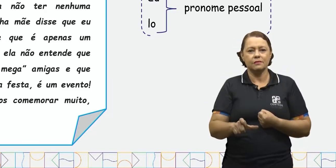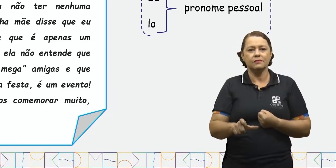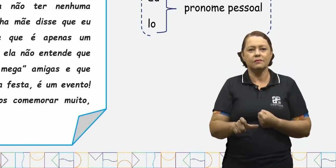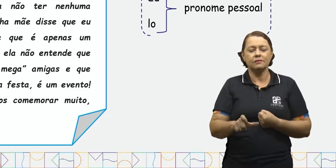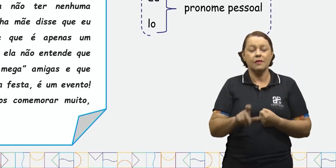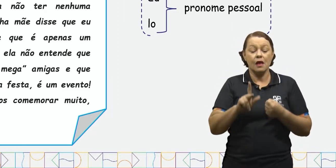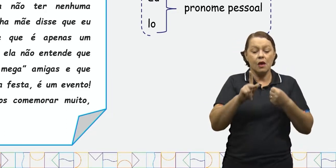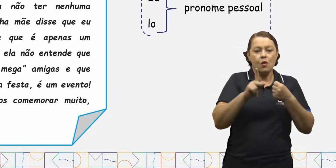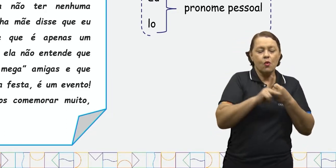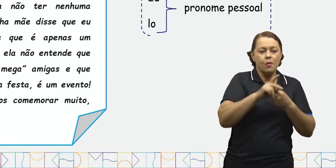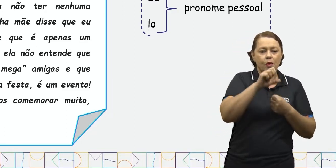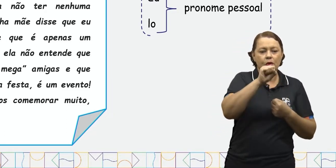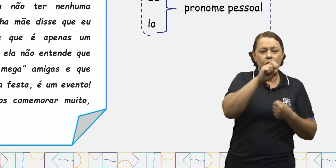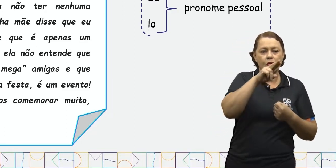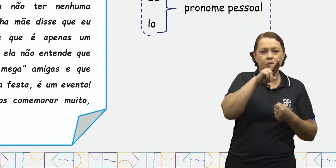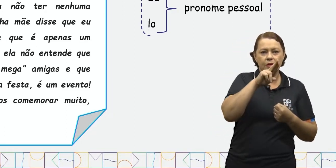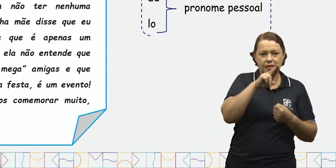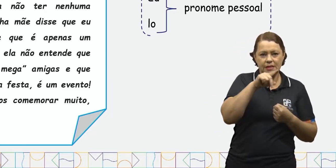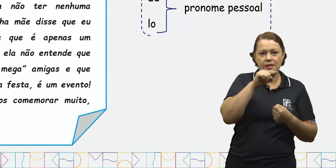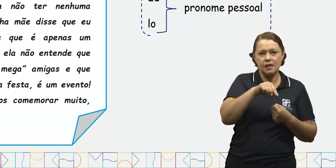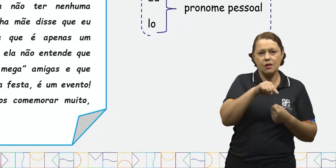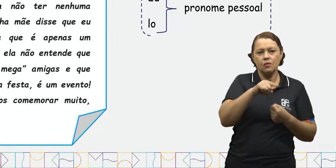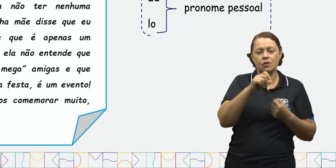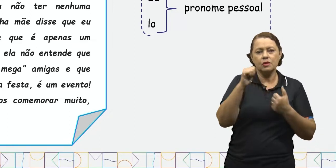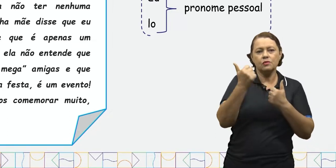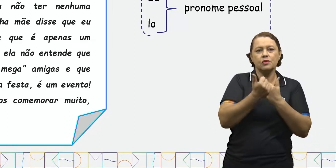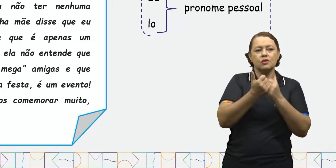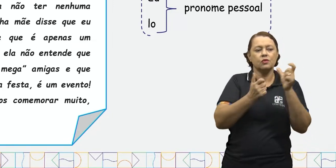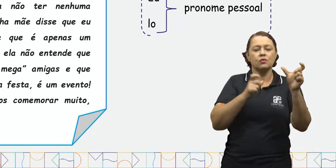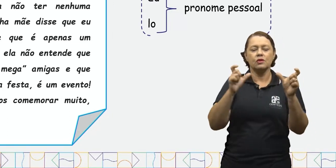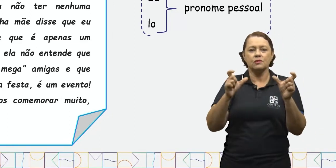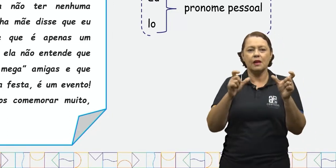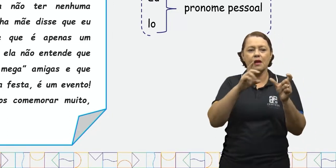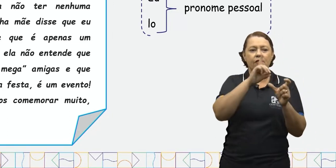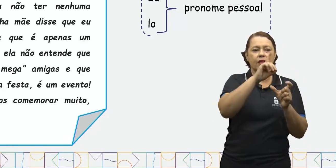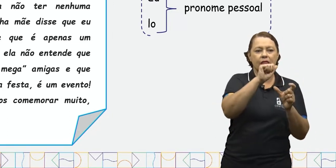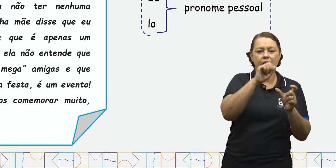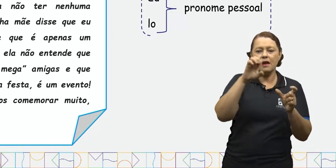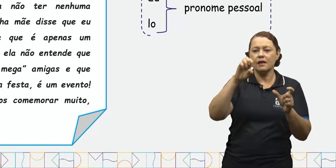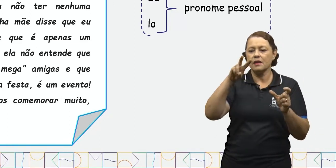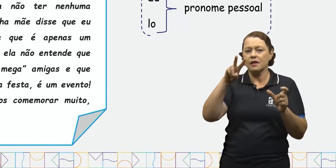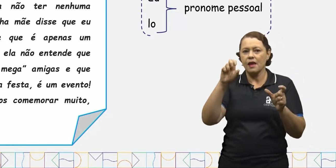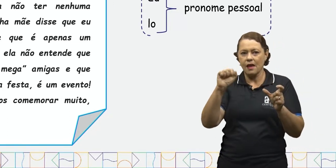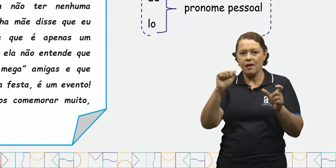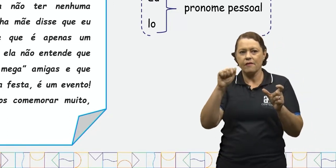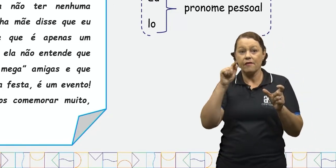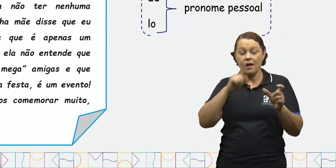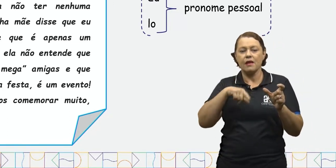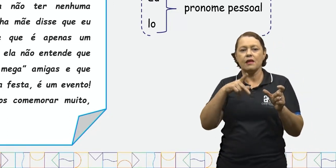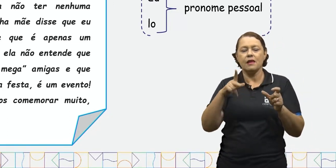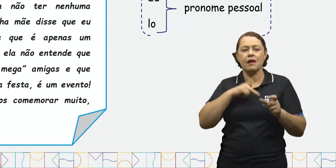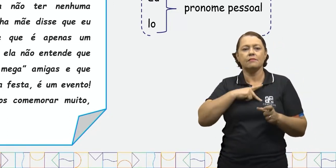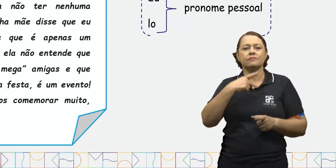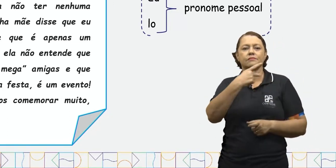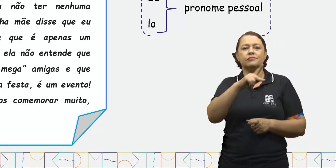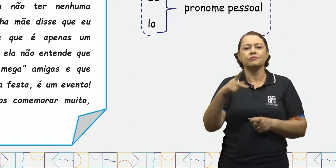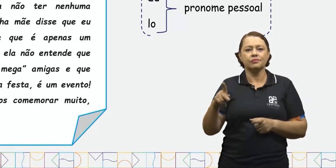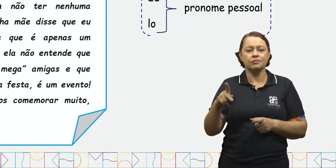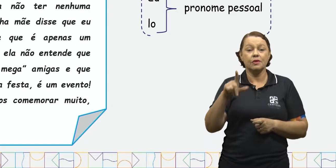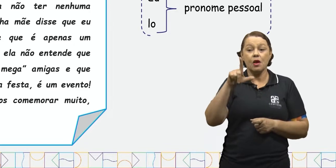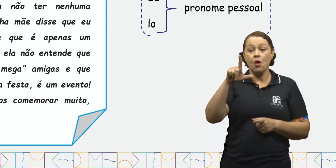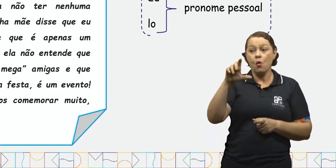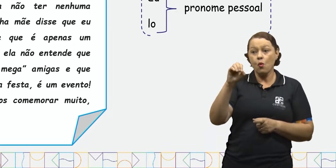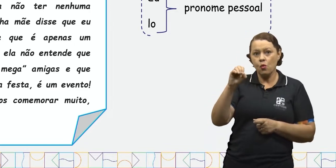substitui as palavras da Eva, é um pronome possessivo. O pronome lô, que substitui a palavra